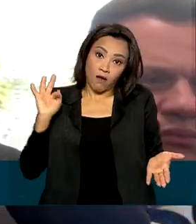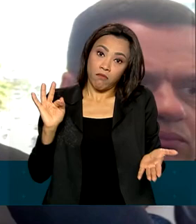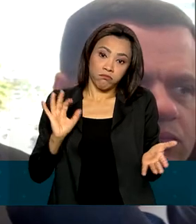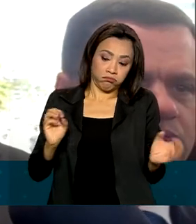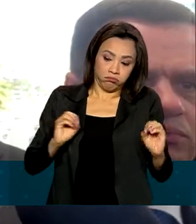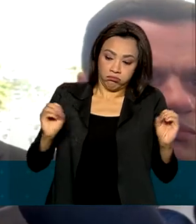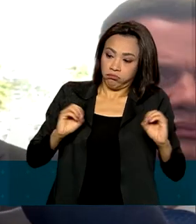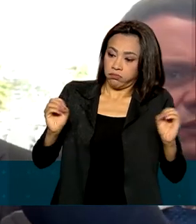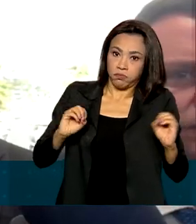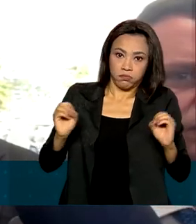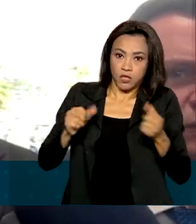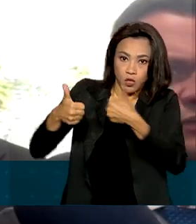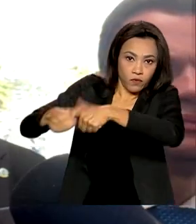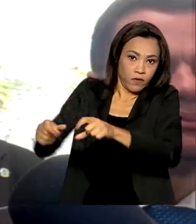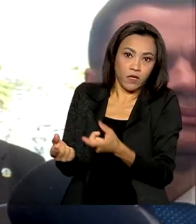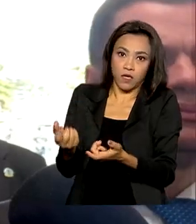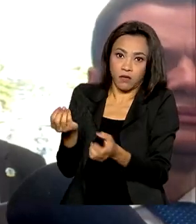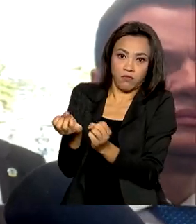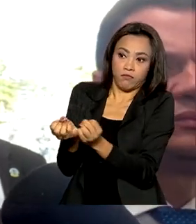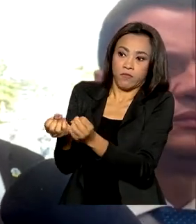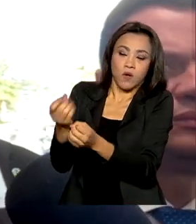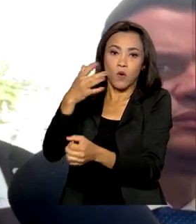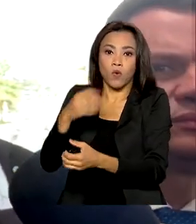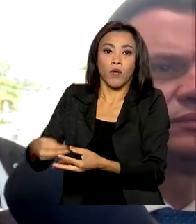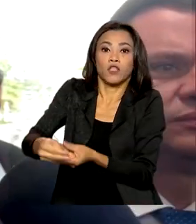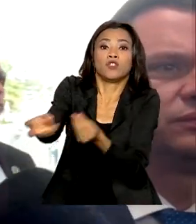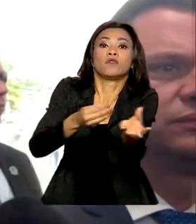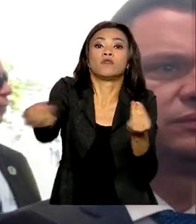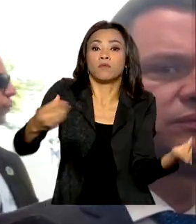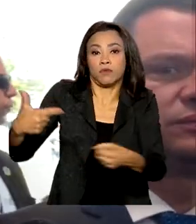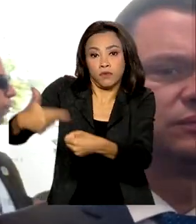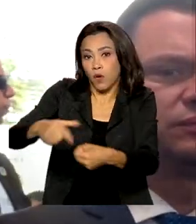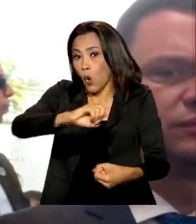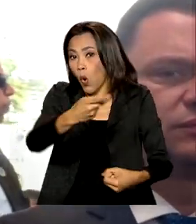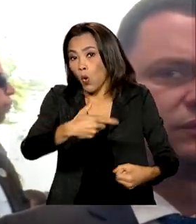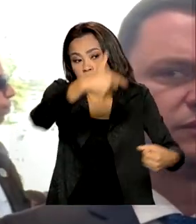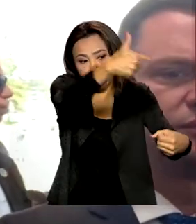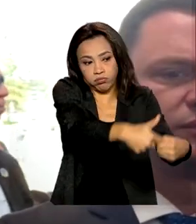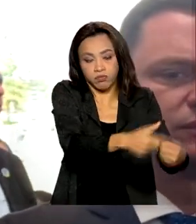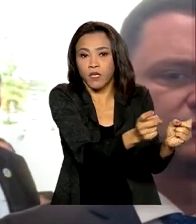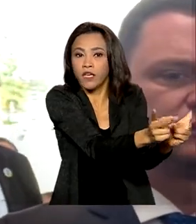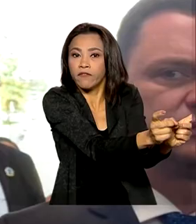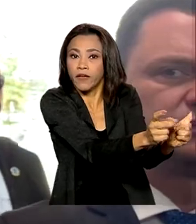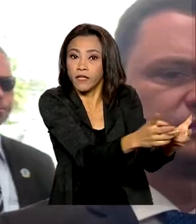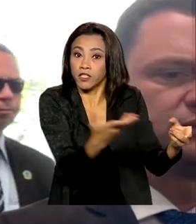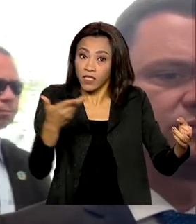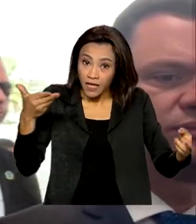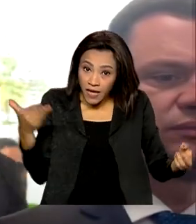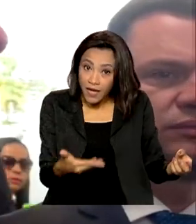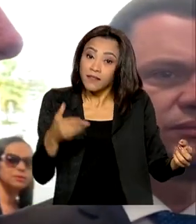com distribuidoras ou alguns postos de gasolina. Essa diferença tem que ficar com o consumidor.